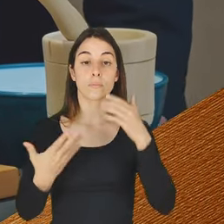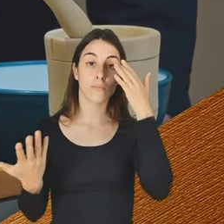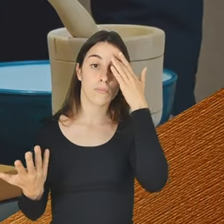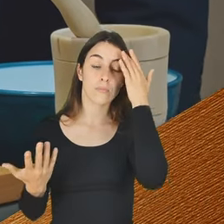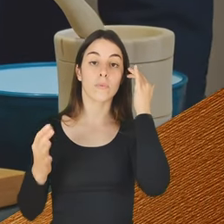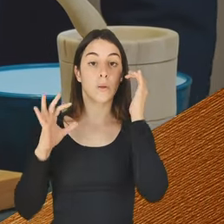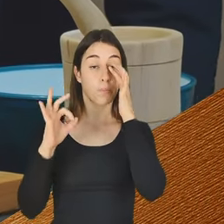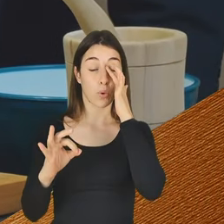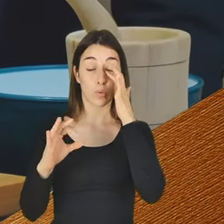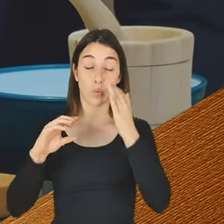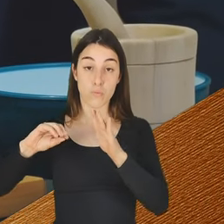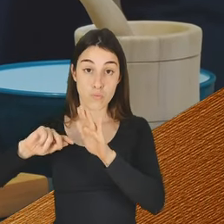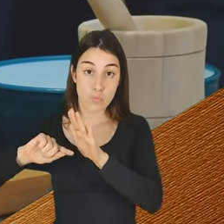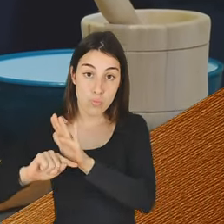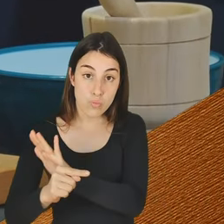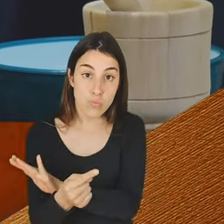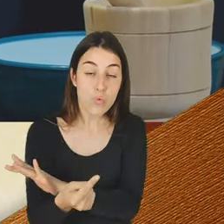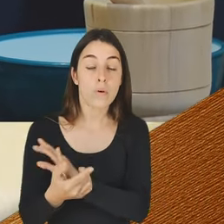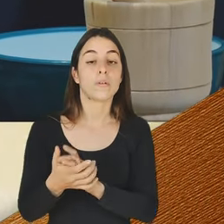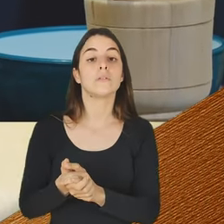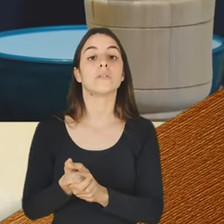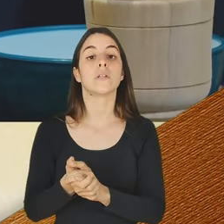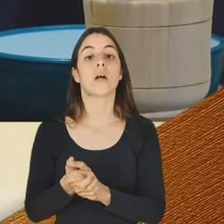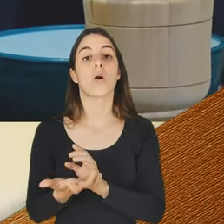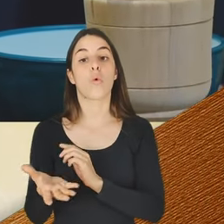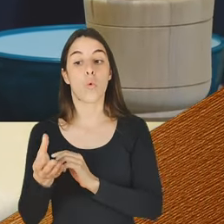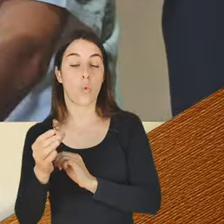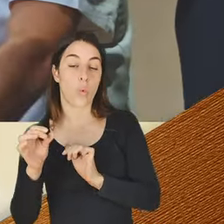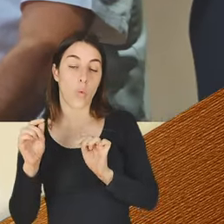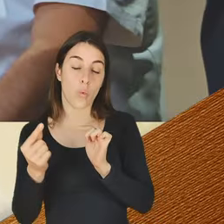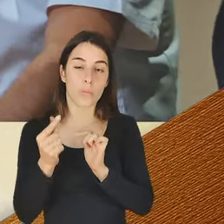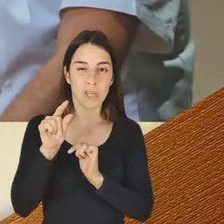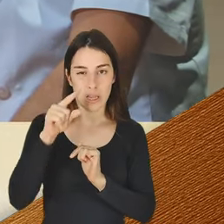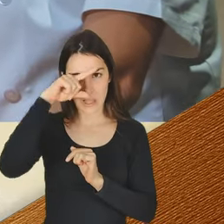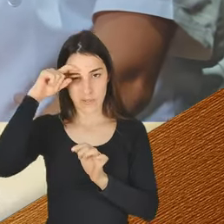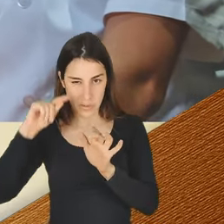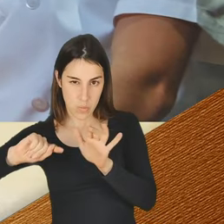Enfiar. O que custa mais é assim o início e depois é só...